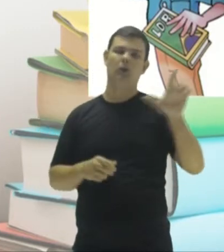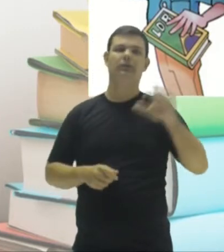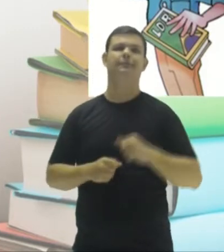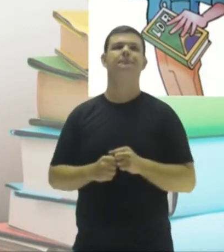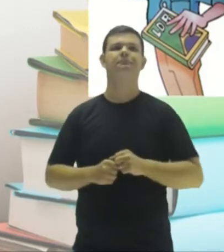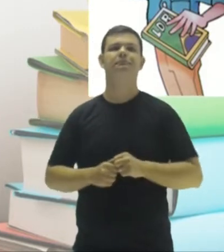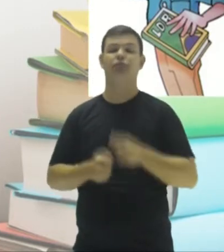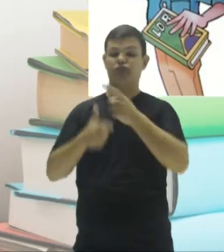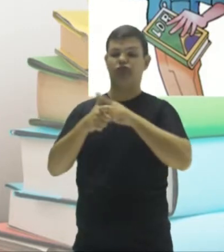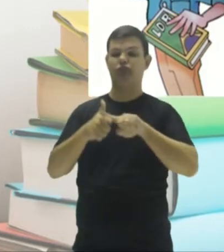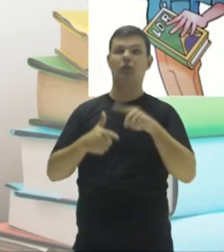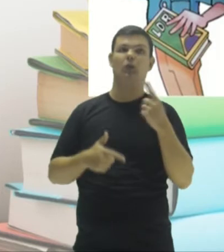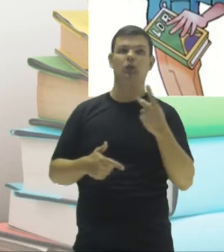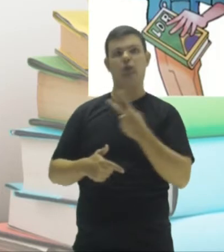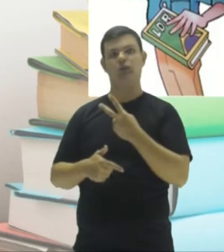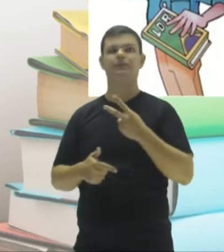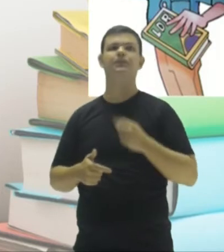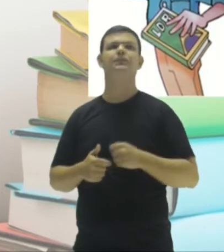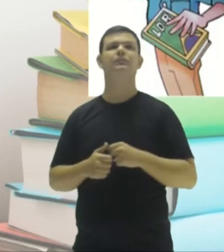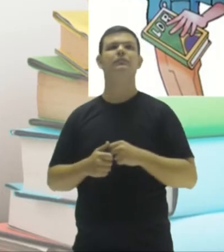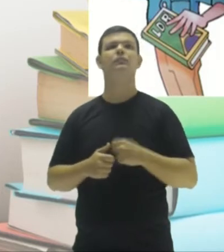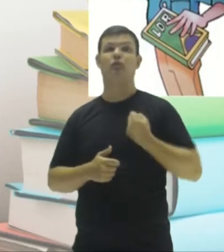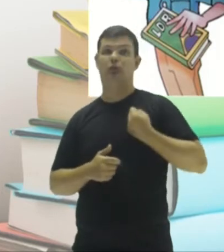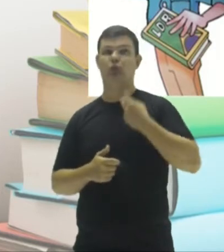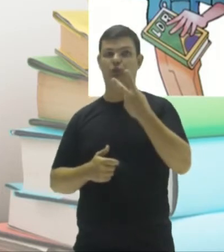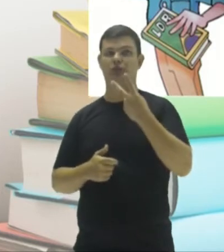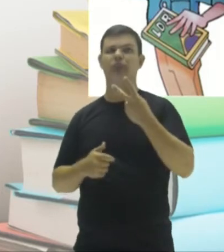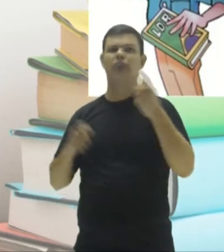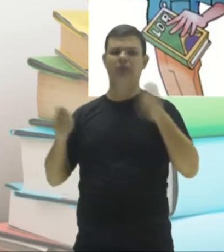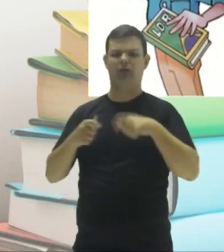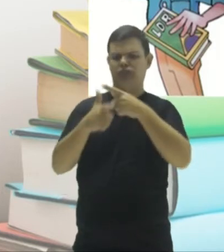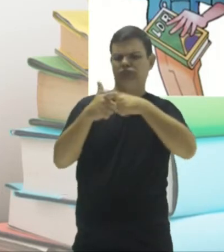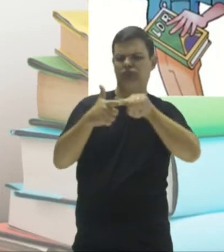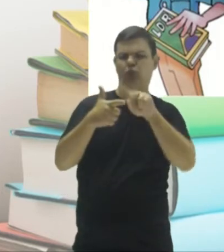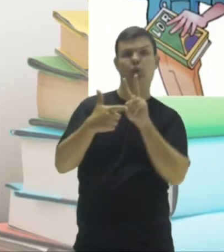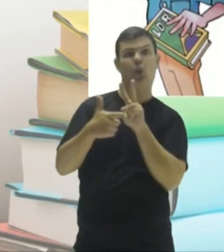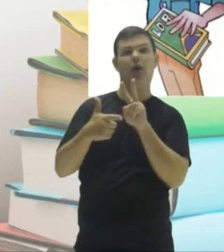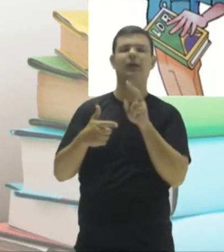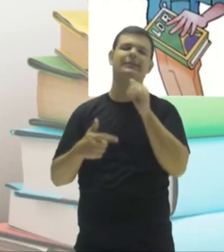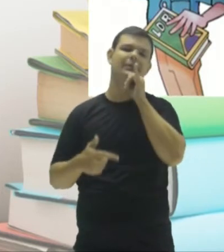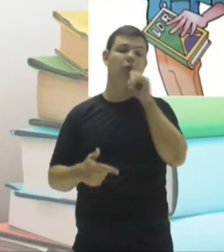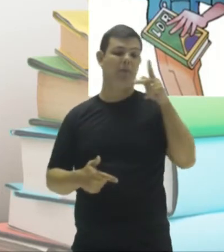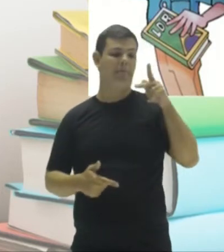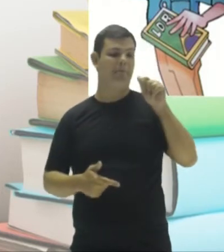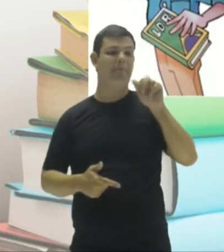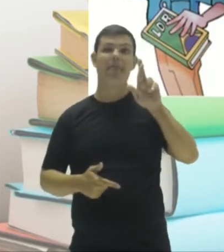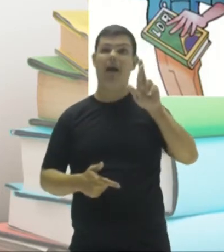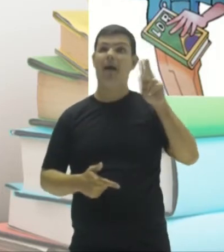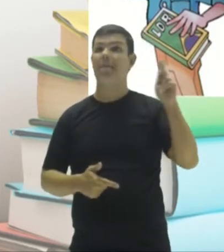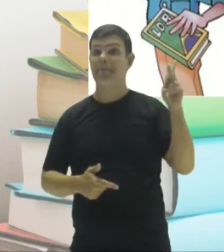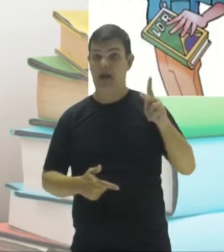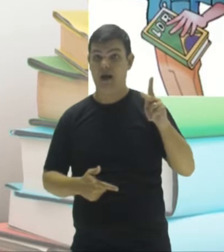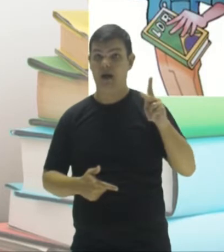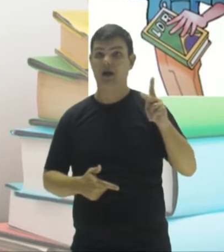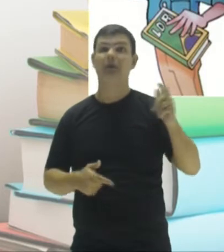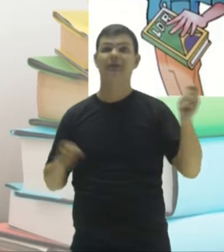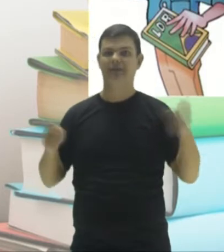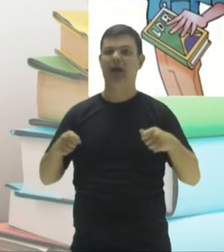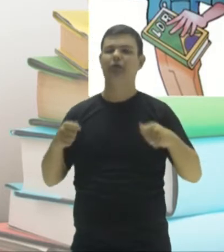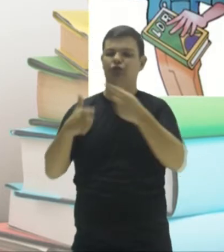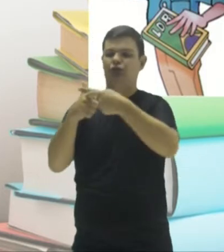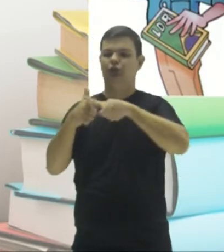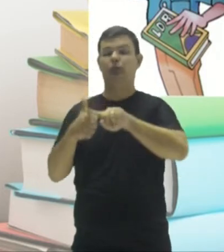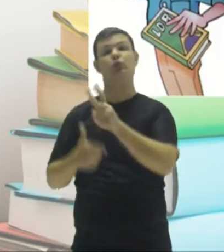Divisibilidade por dois. O número é divisível por dois quando é par. Então, todos os números pares são divisíveis por